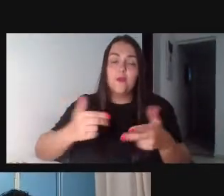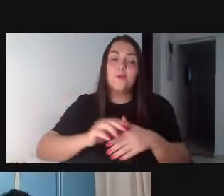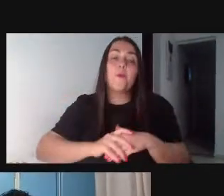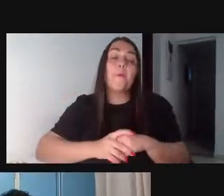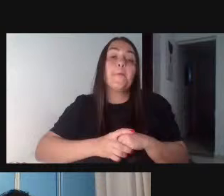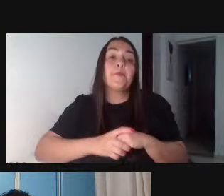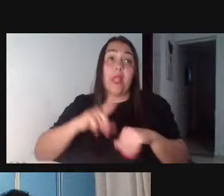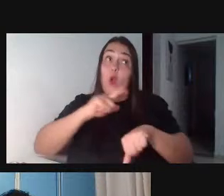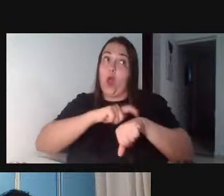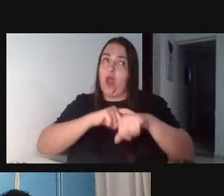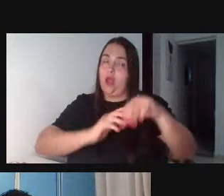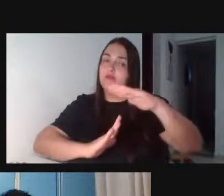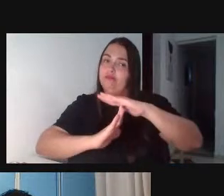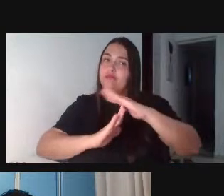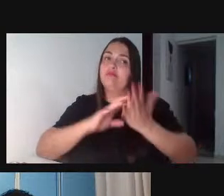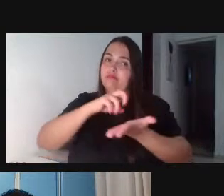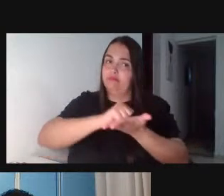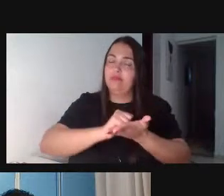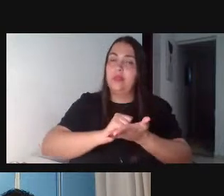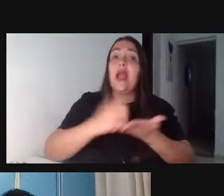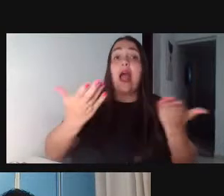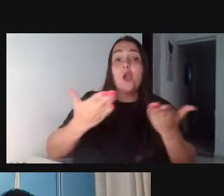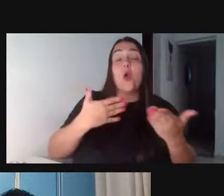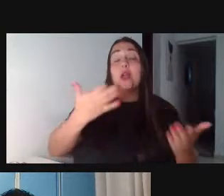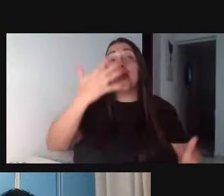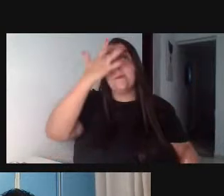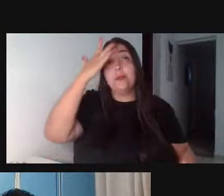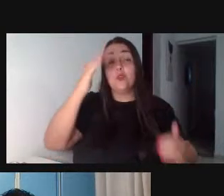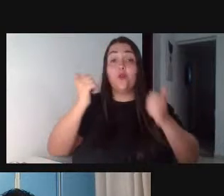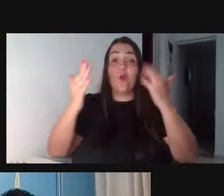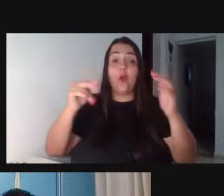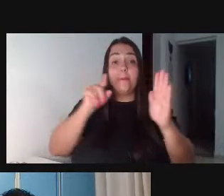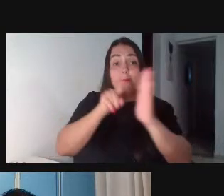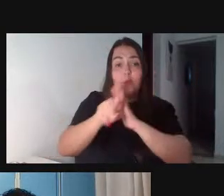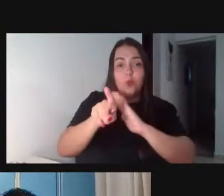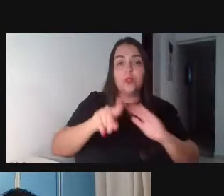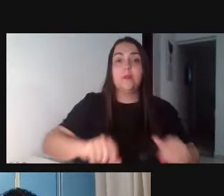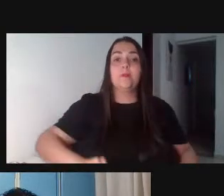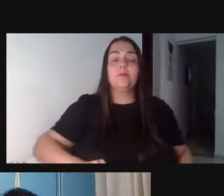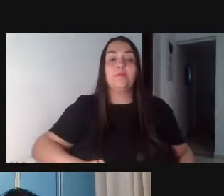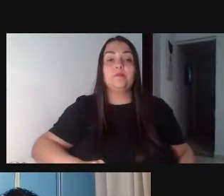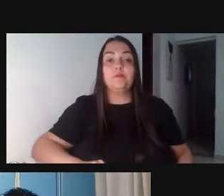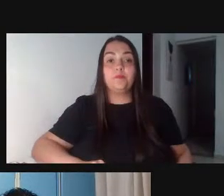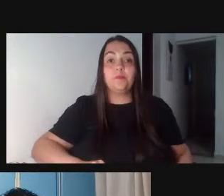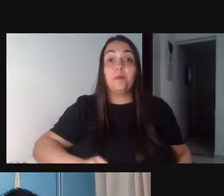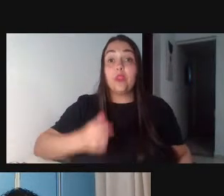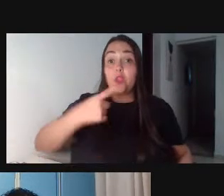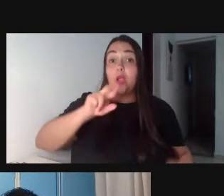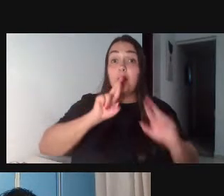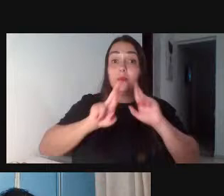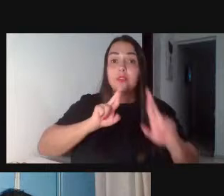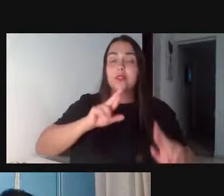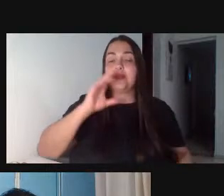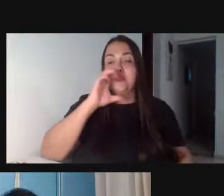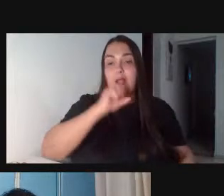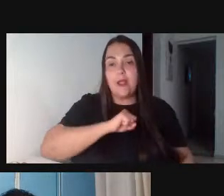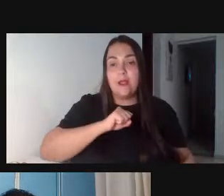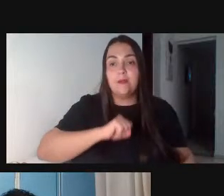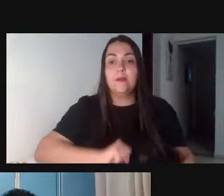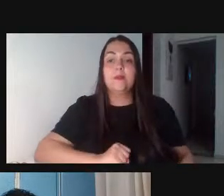eu gostaria de trazer a pergunta do público pra gente poder acolher aqui a participação